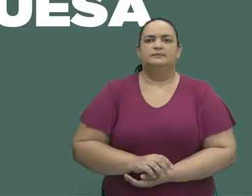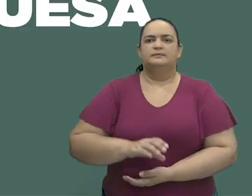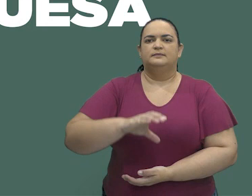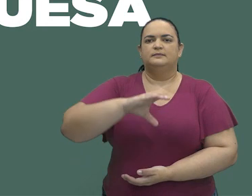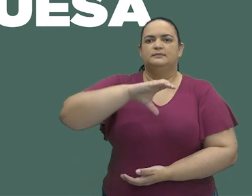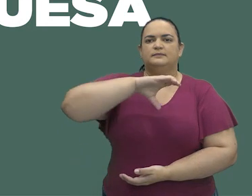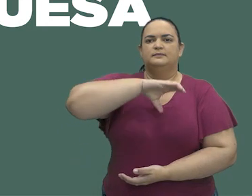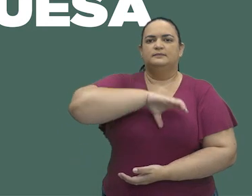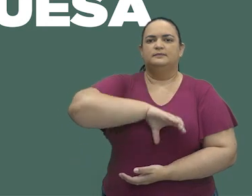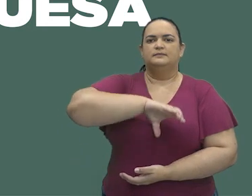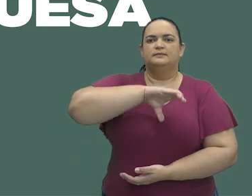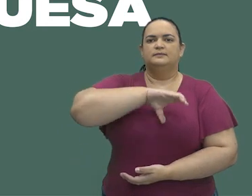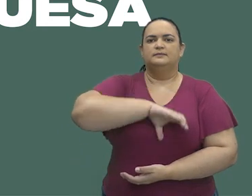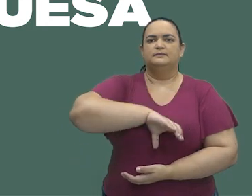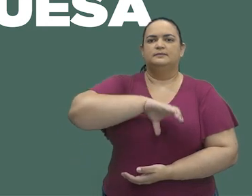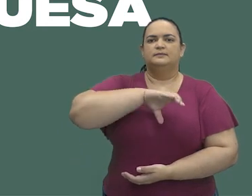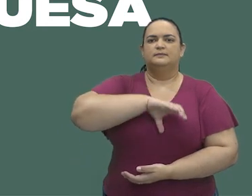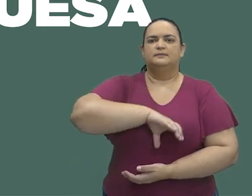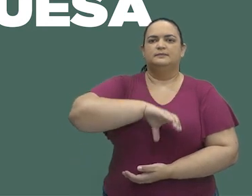Music